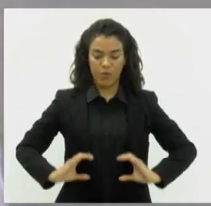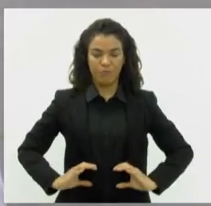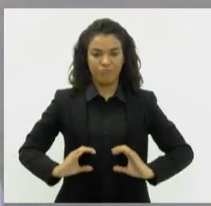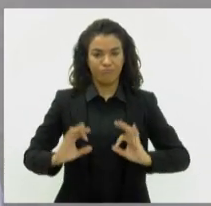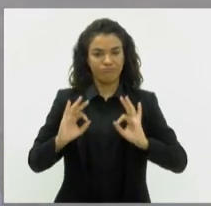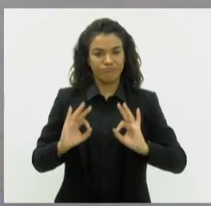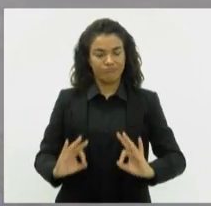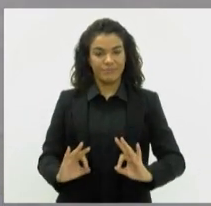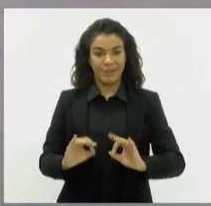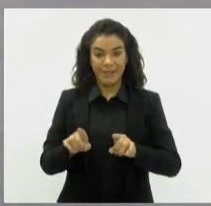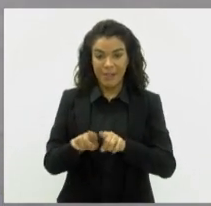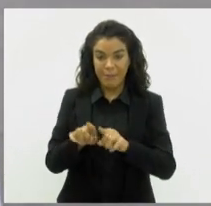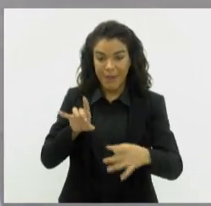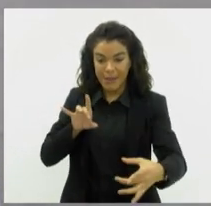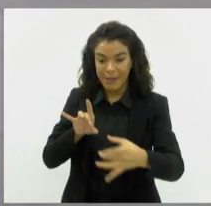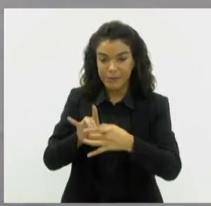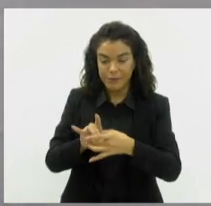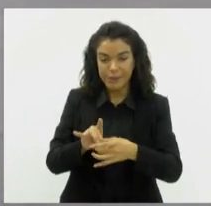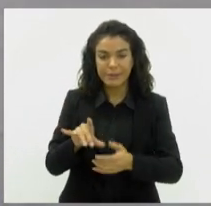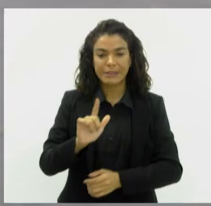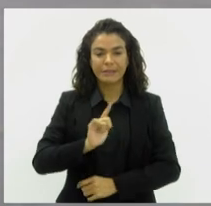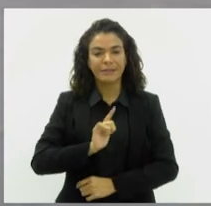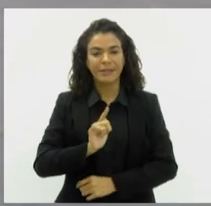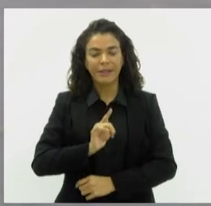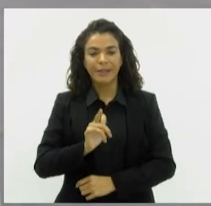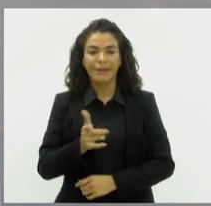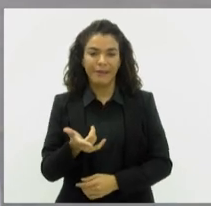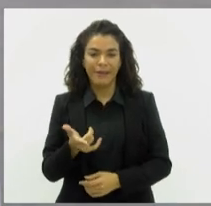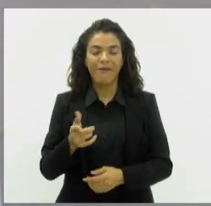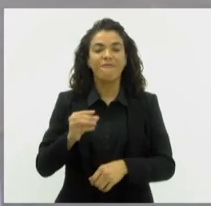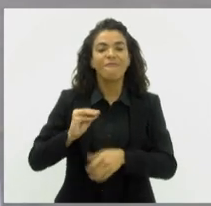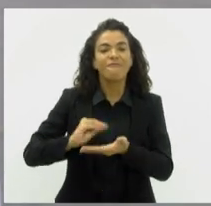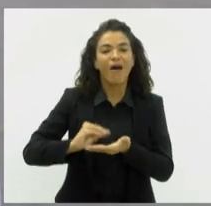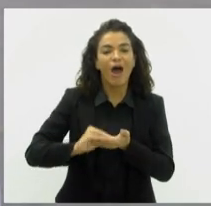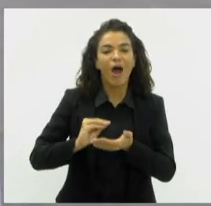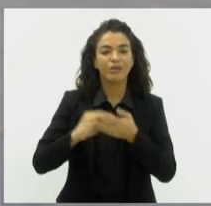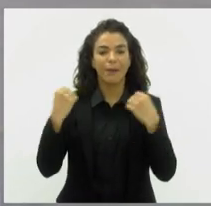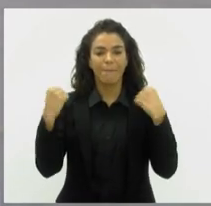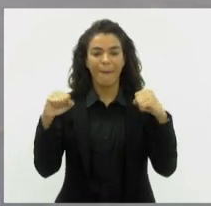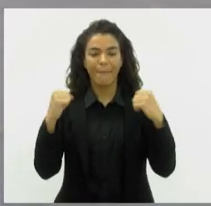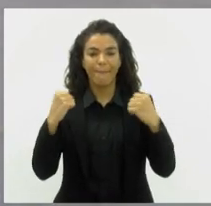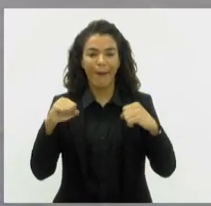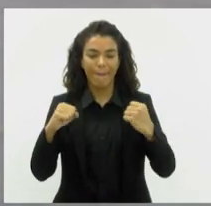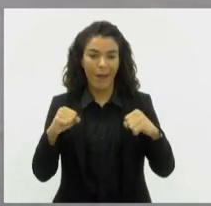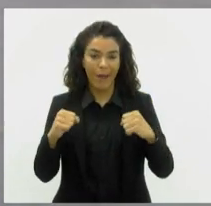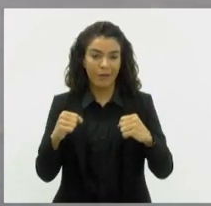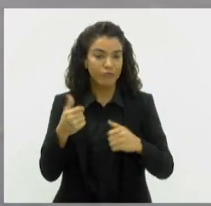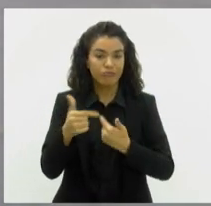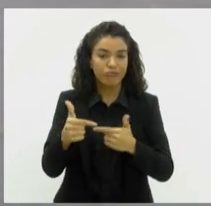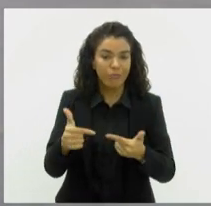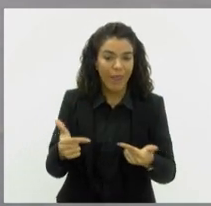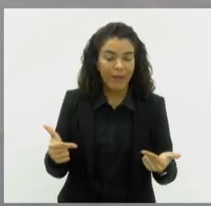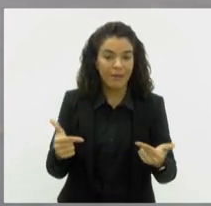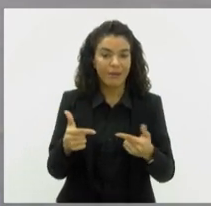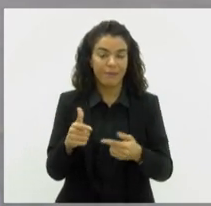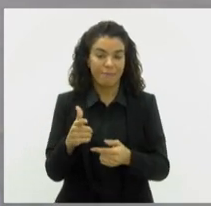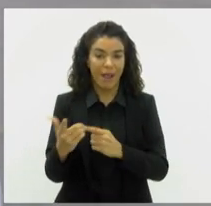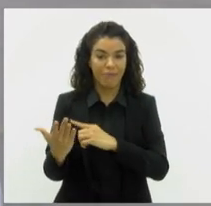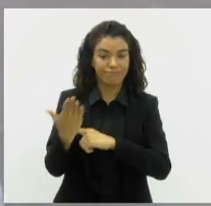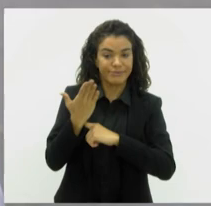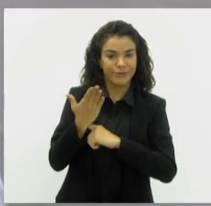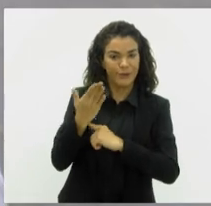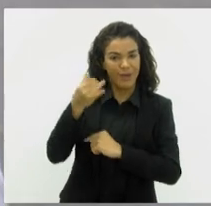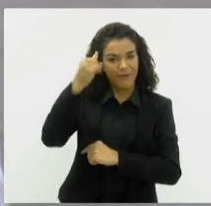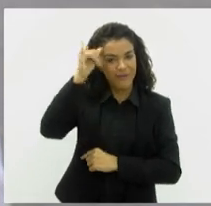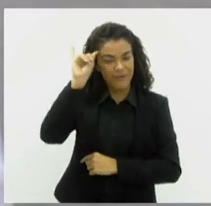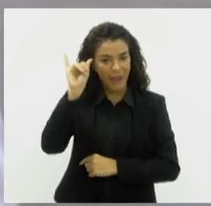E muitas vezes também associado a isso tem a falta de atividade física, o sedentarismo, que é muito importante para poder prevenir as lesões,